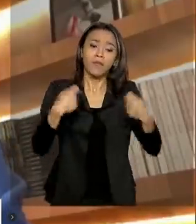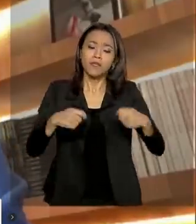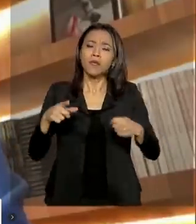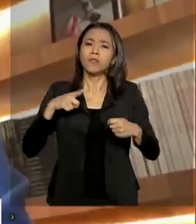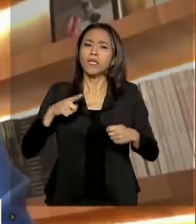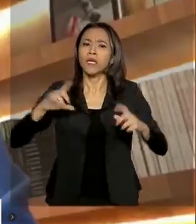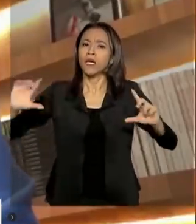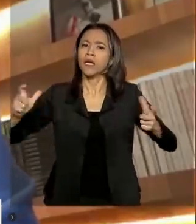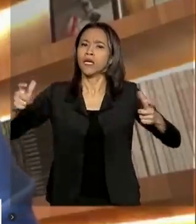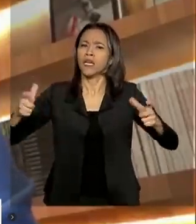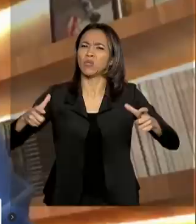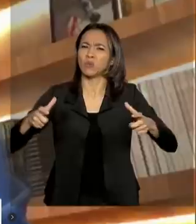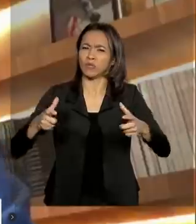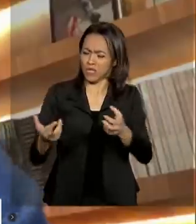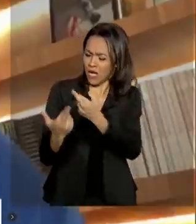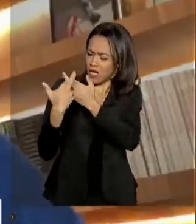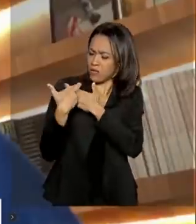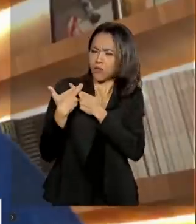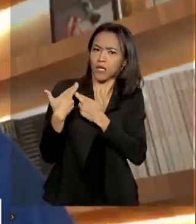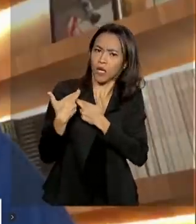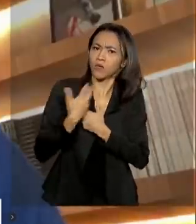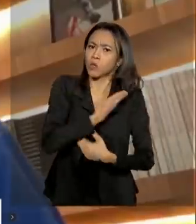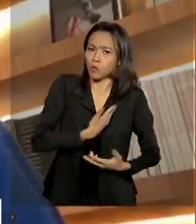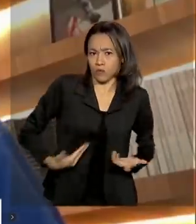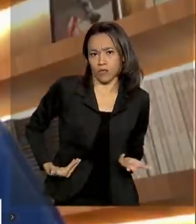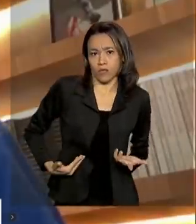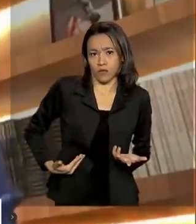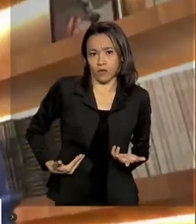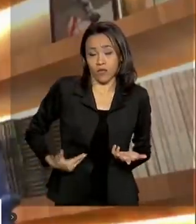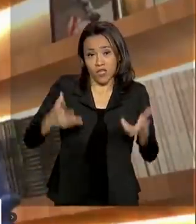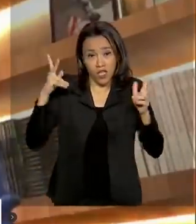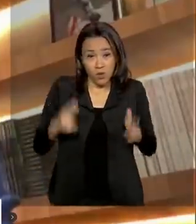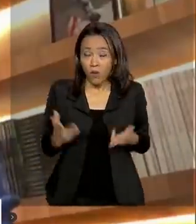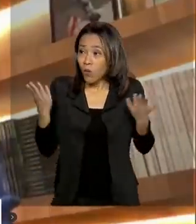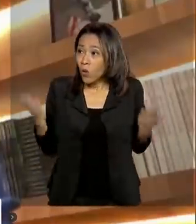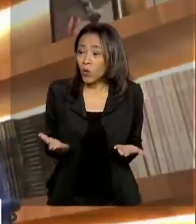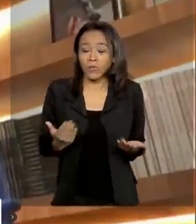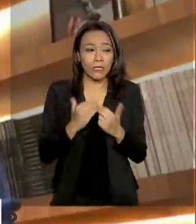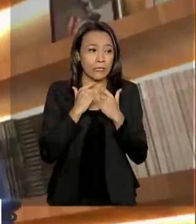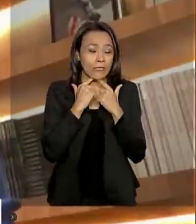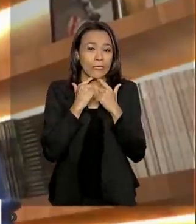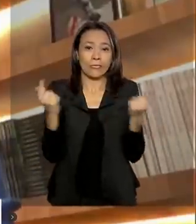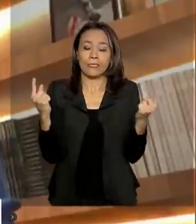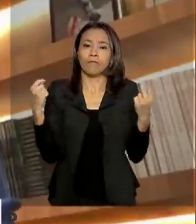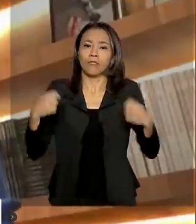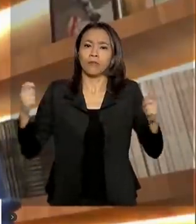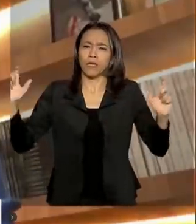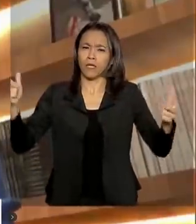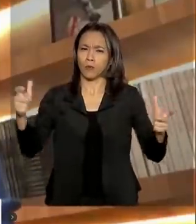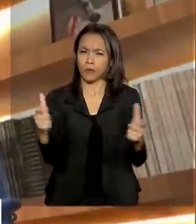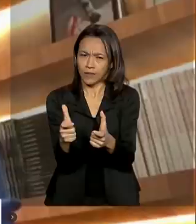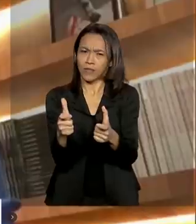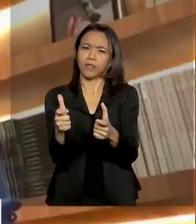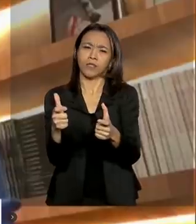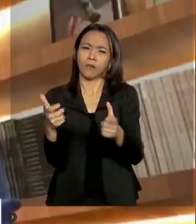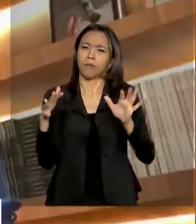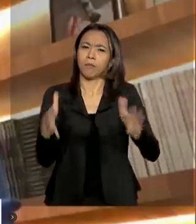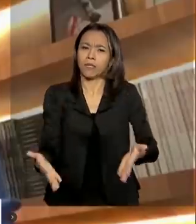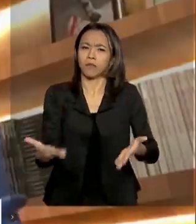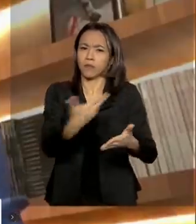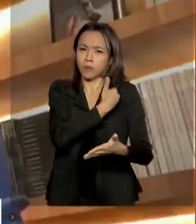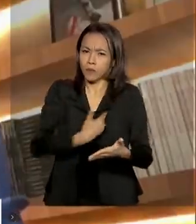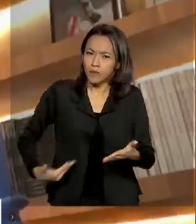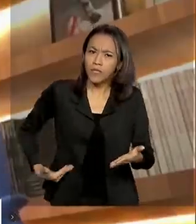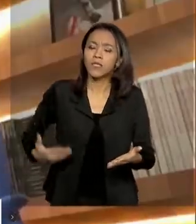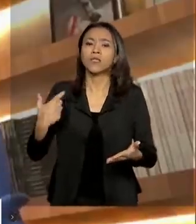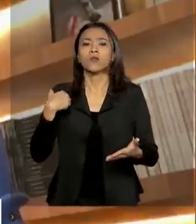O Estado não pode ser do tamanho que nós temos hoje. Nós precisamos ter um Estado reduzido, eficiente, produtivo e